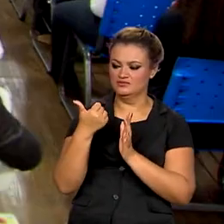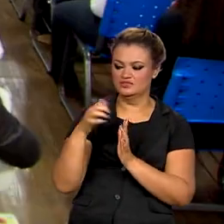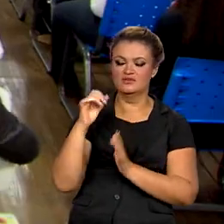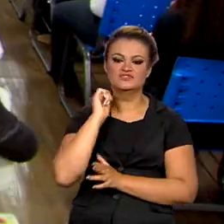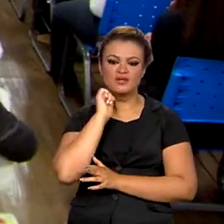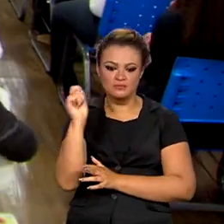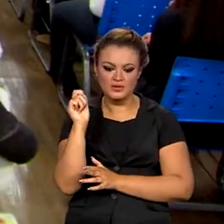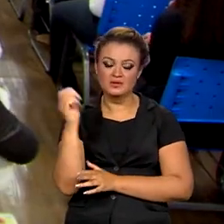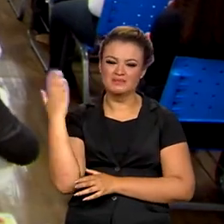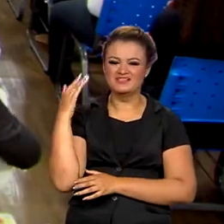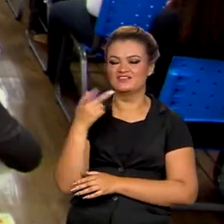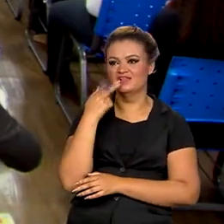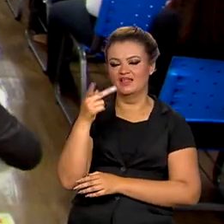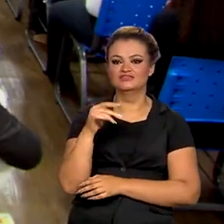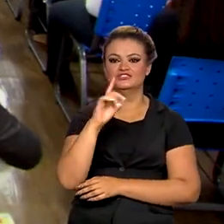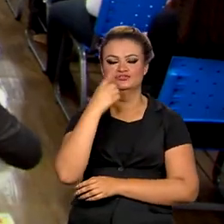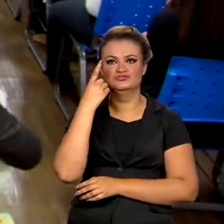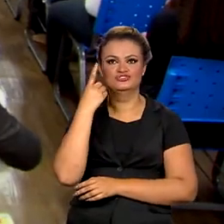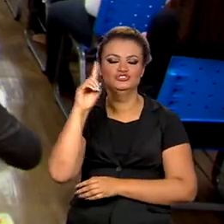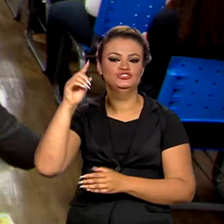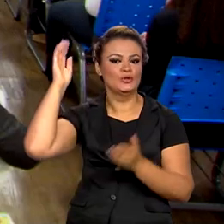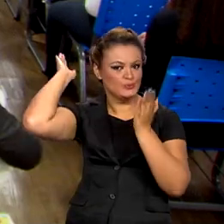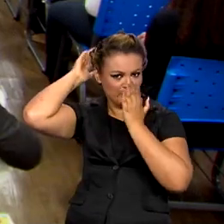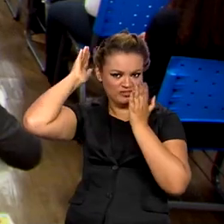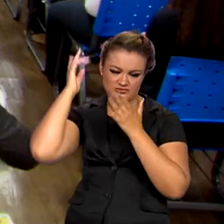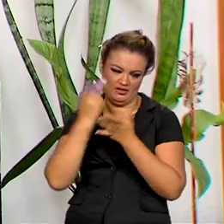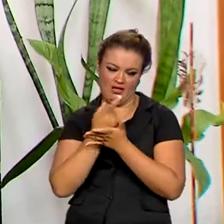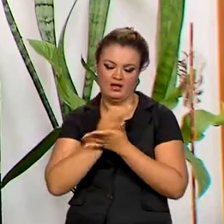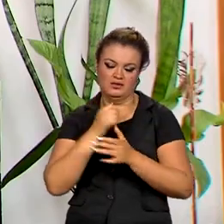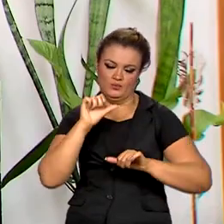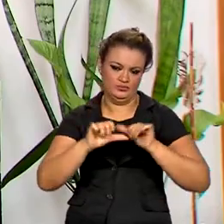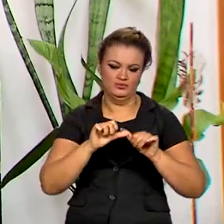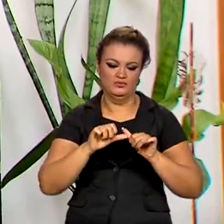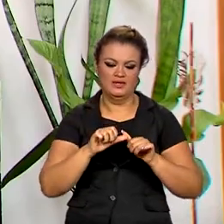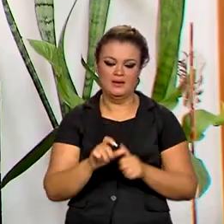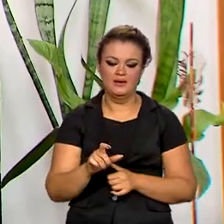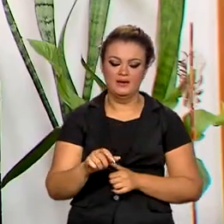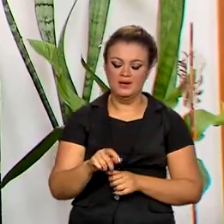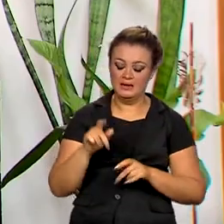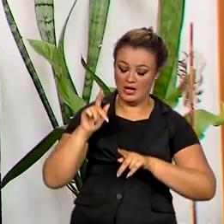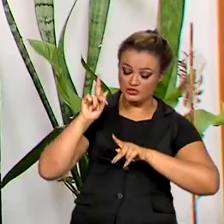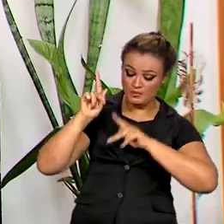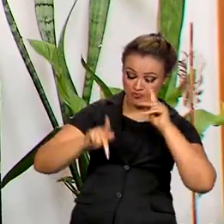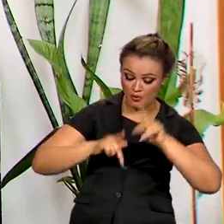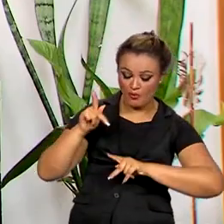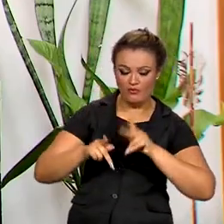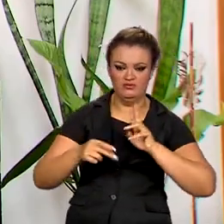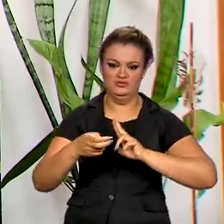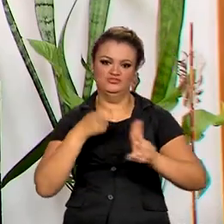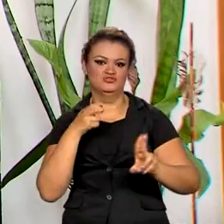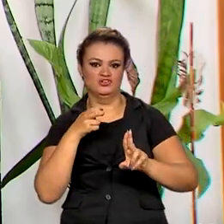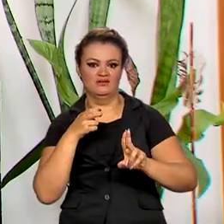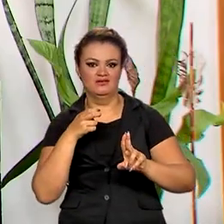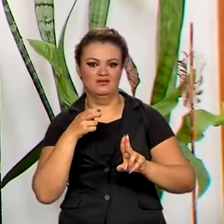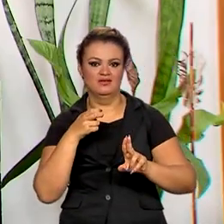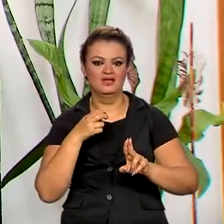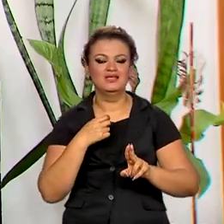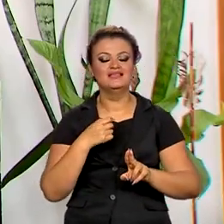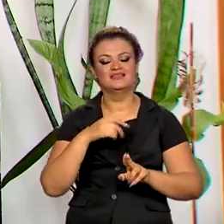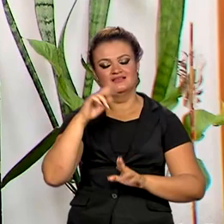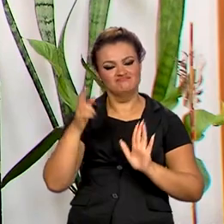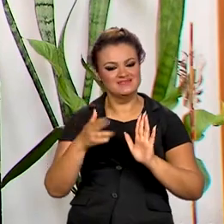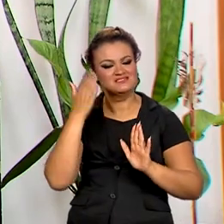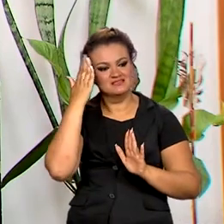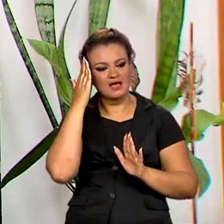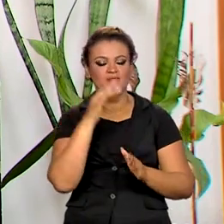antes Dia do Índio, representa o início de uma mudança. Esse termo Povos Indígenas, ele reconhece a nossa diversidade